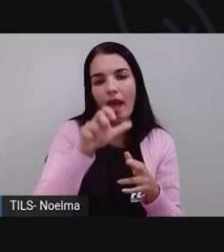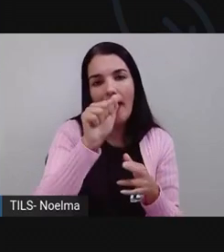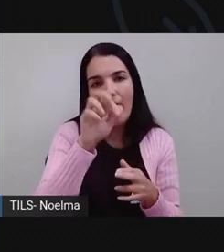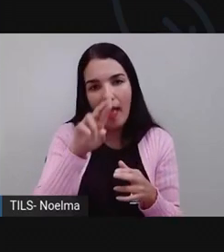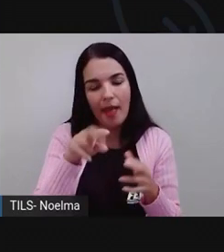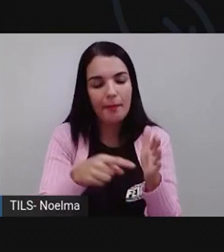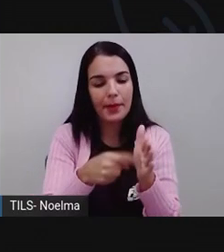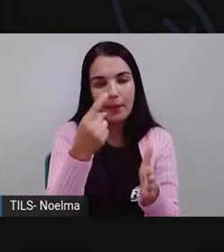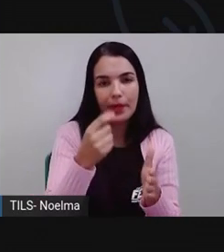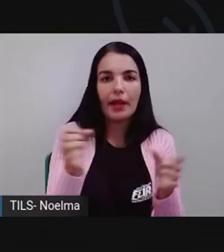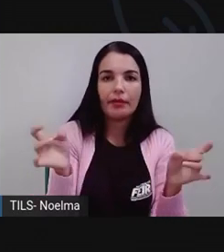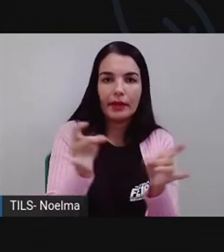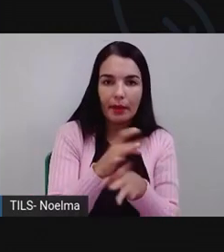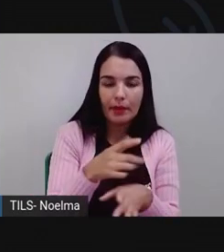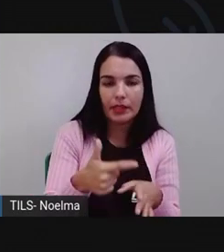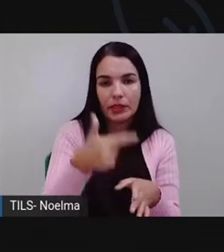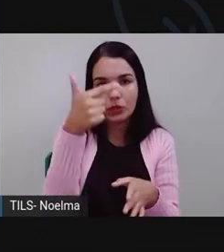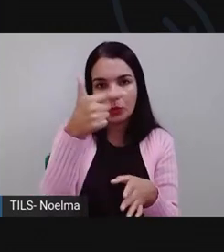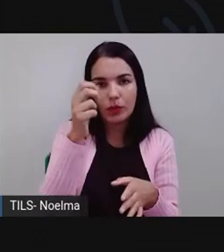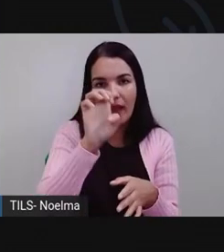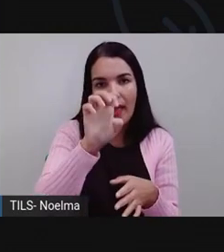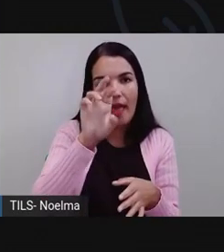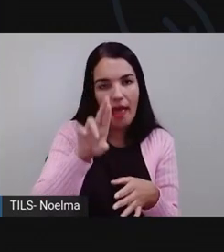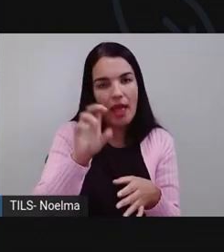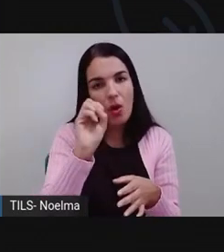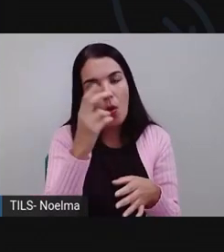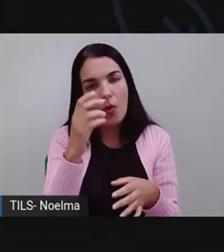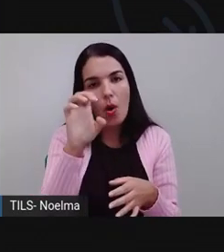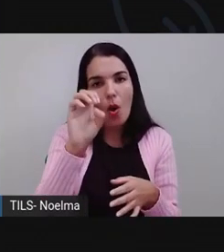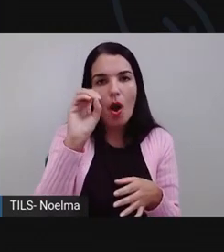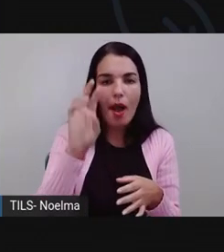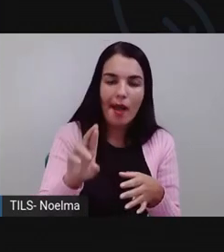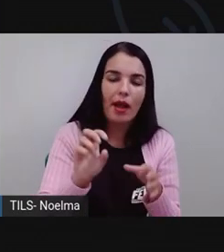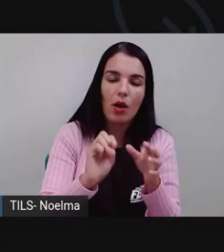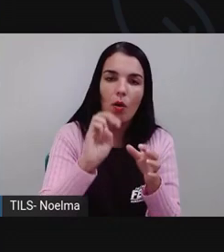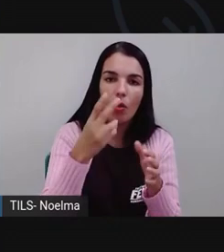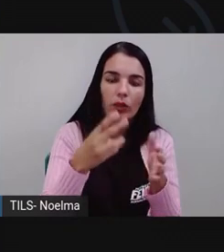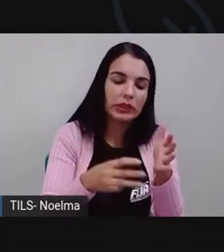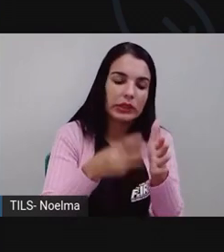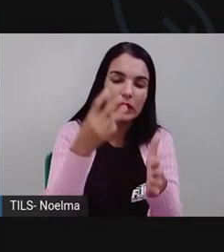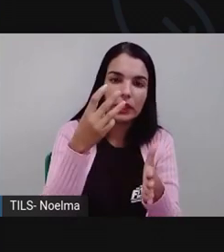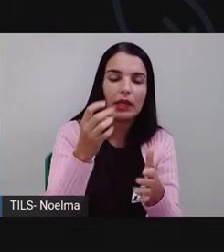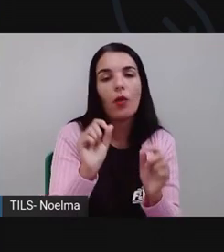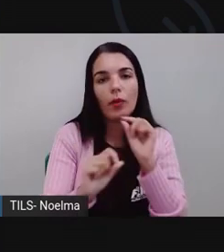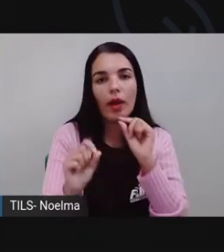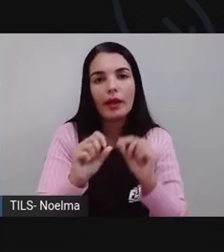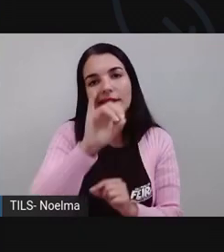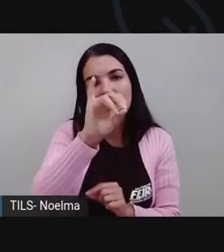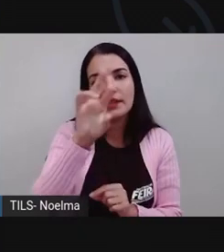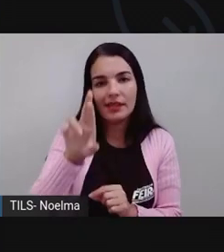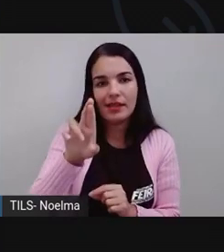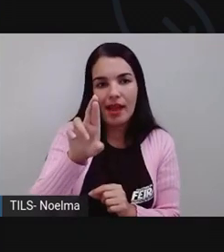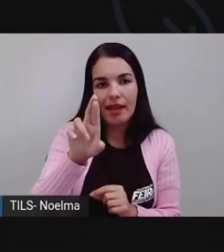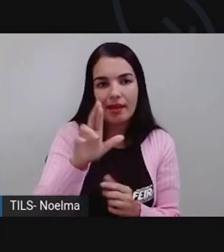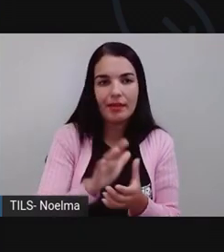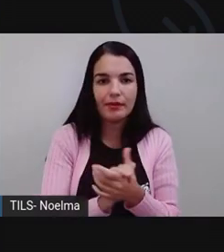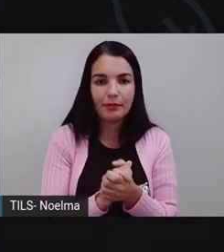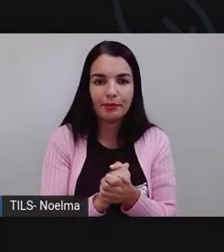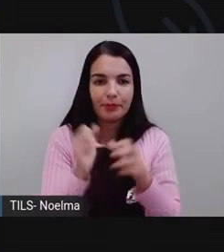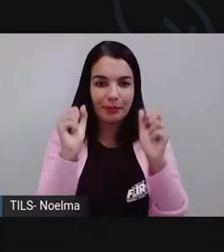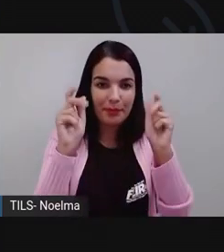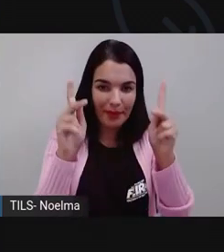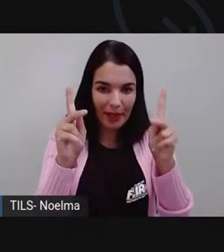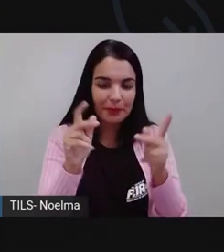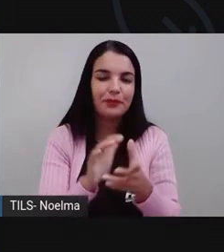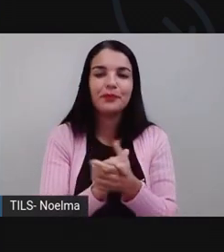segunda conjugação, terminados em ER ou OR, ou terceira conjugação, são aqueles terminados aí em IR, certo?